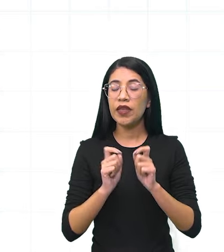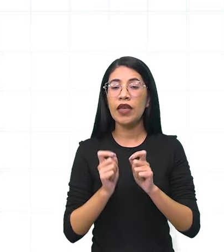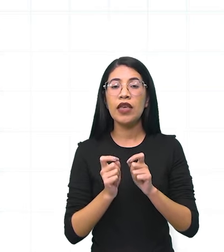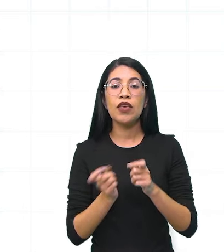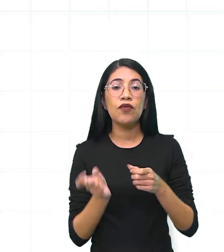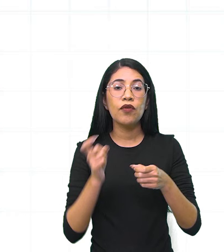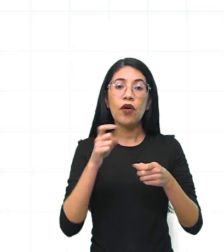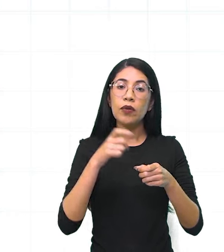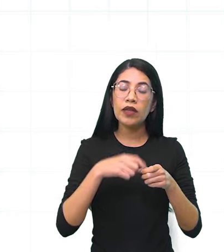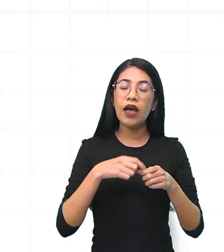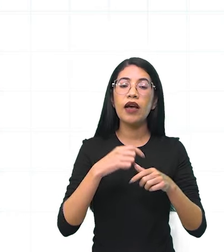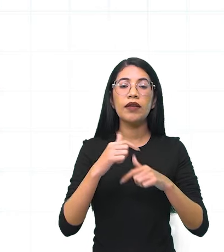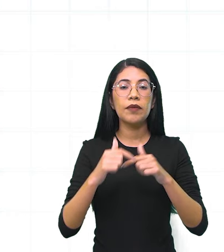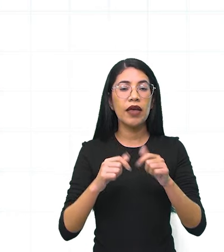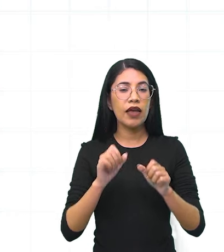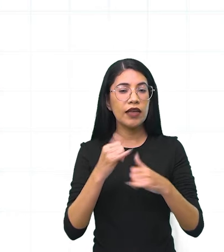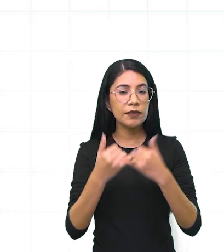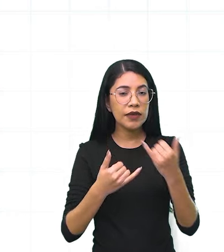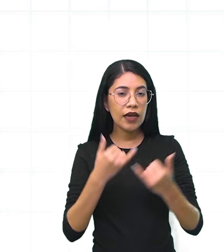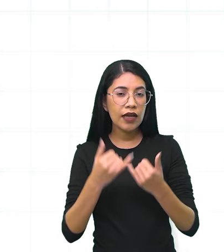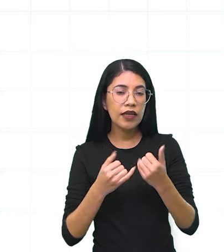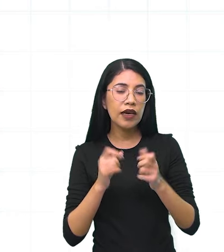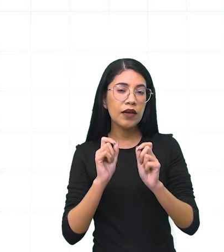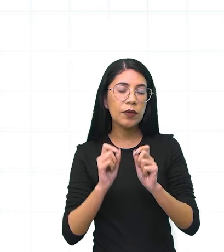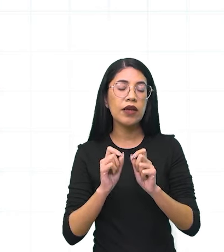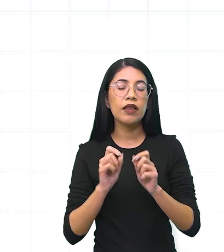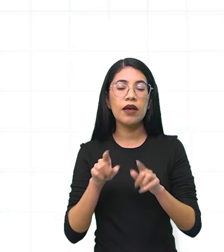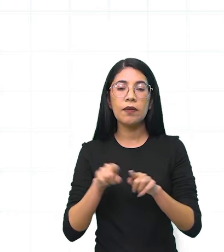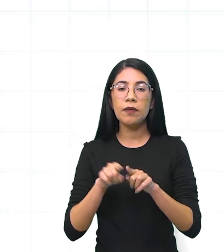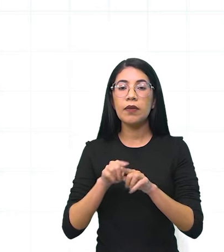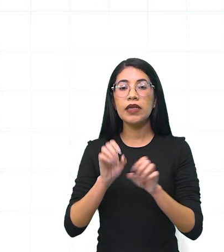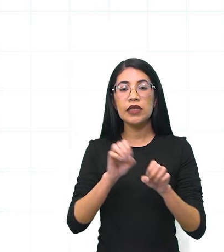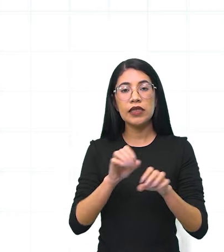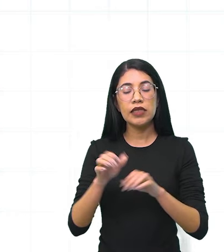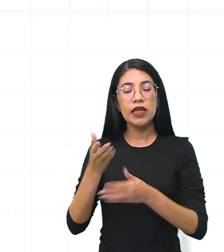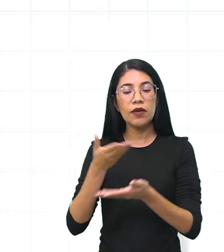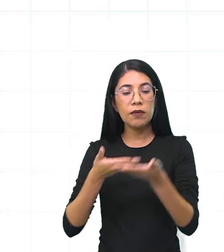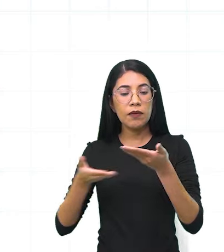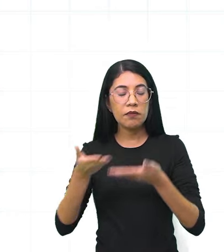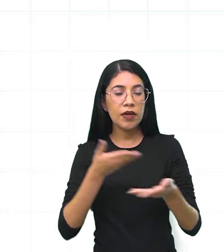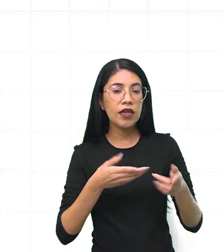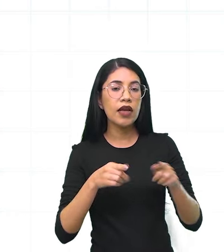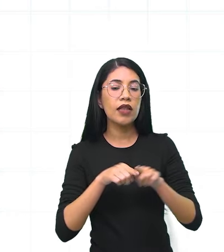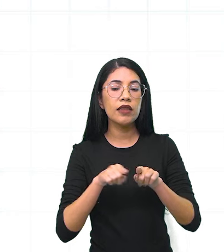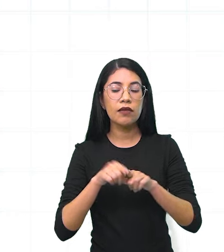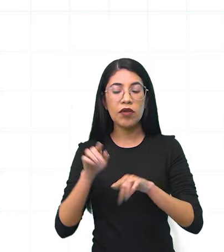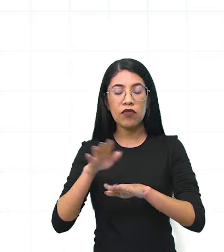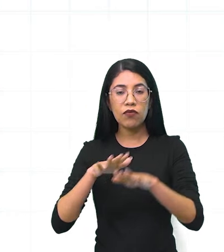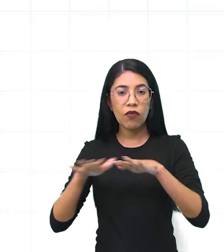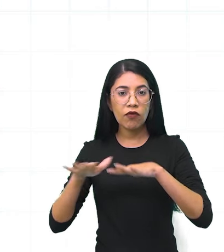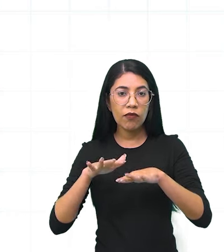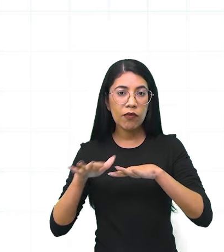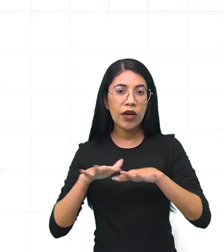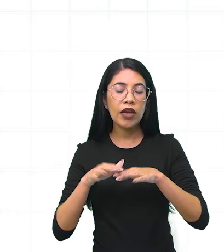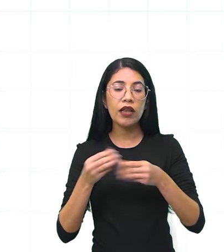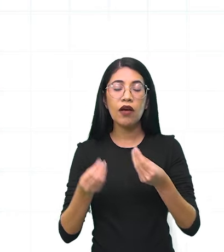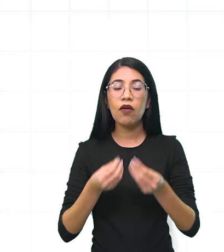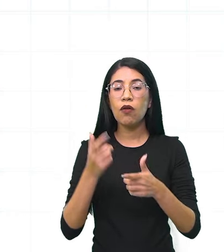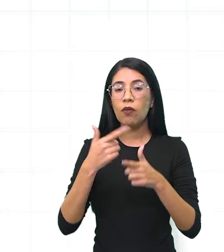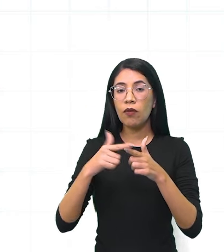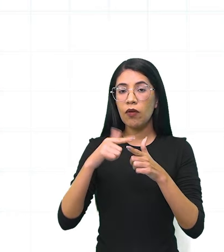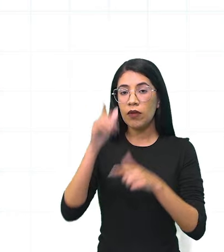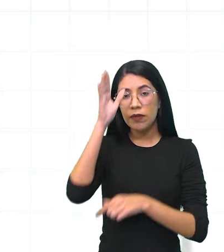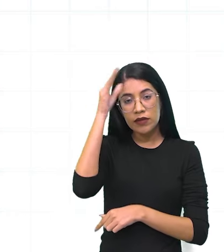atividades vai trabalhar tudo isso. Movimento, compartilhar, não é? Saber resolver problemas,